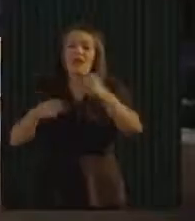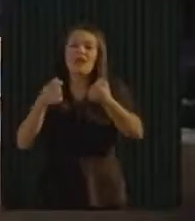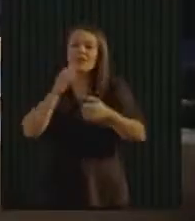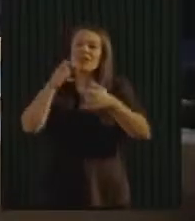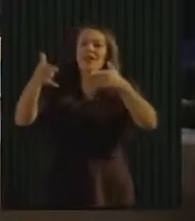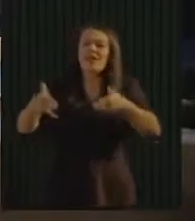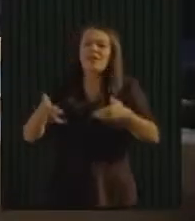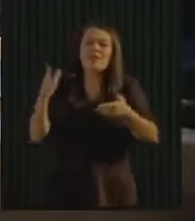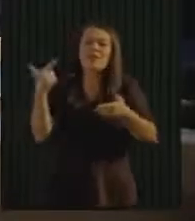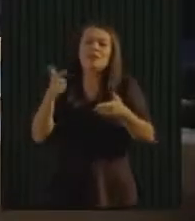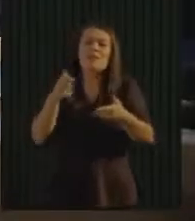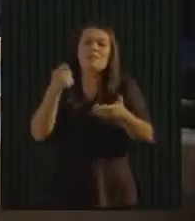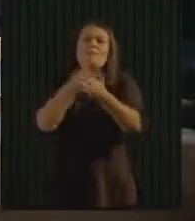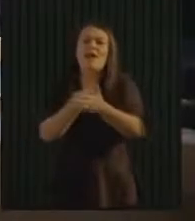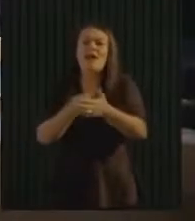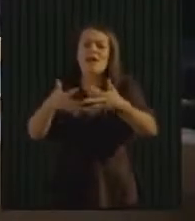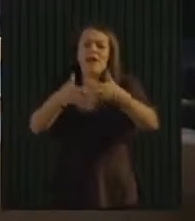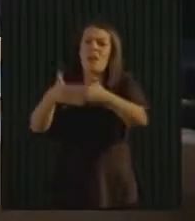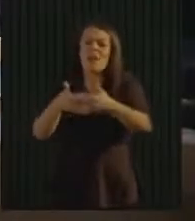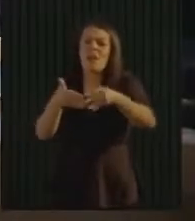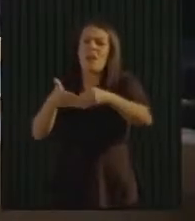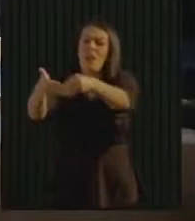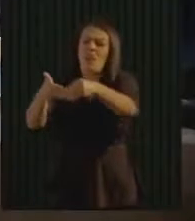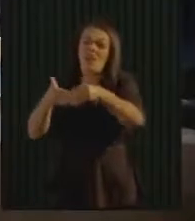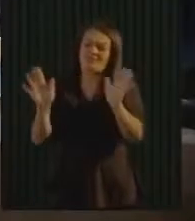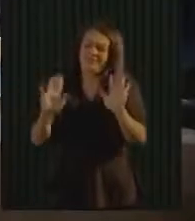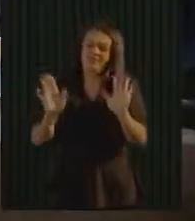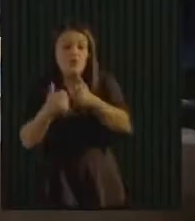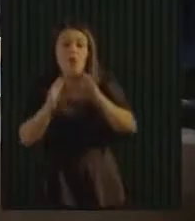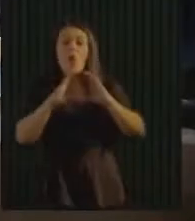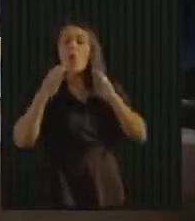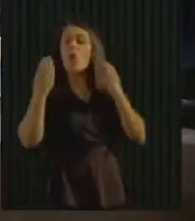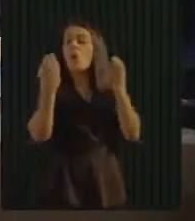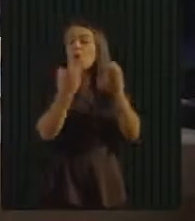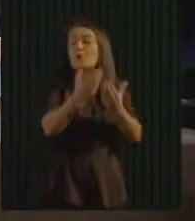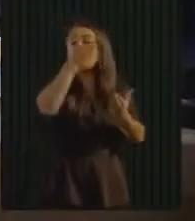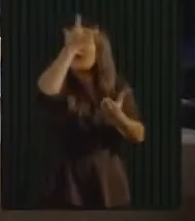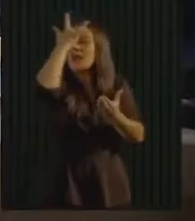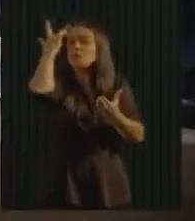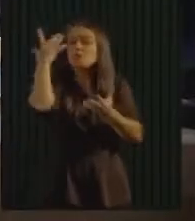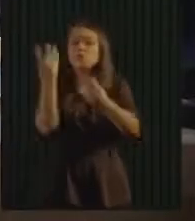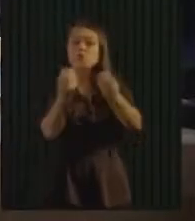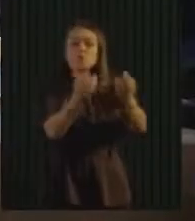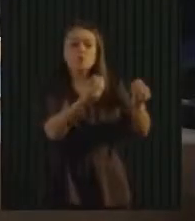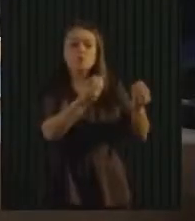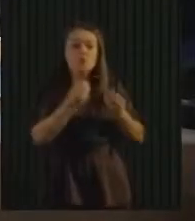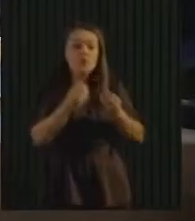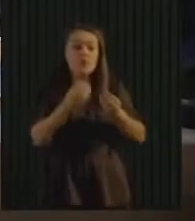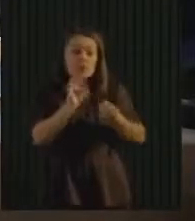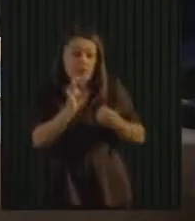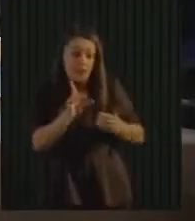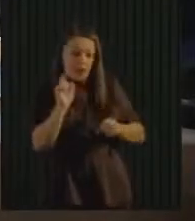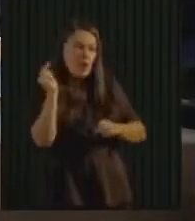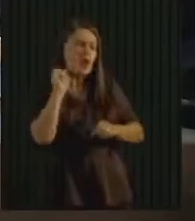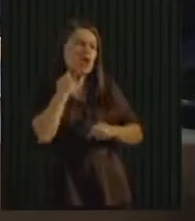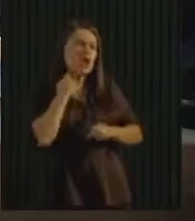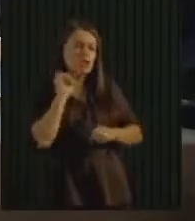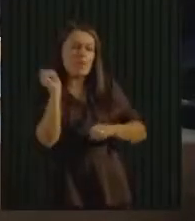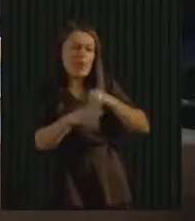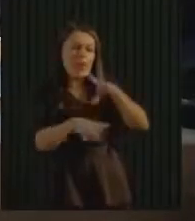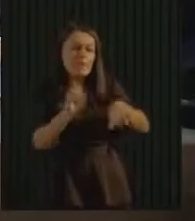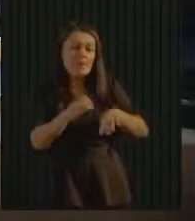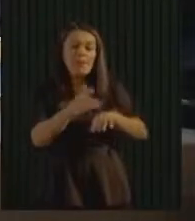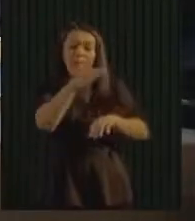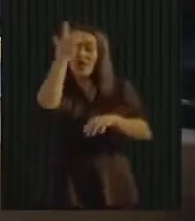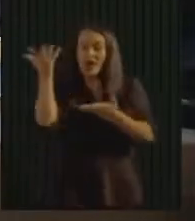Florianópolis. Temos a pegada de carbono comunitária, seja ela institucional, a que a gente faz. O pagamento pela triagem de resíduos